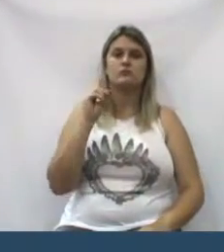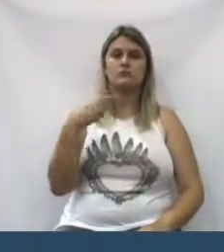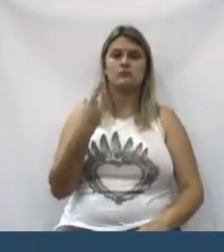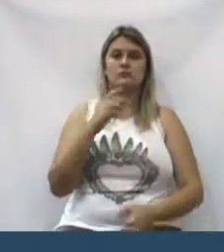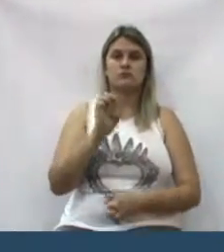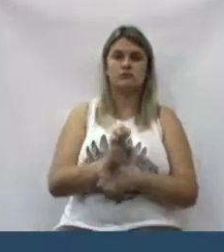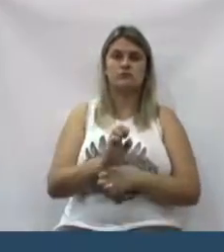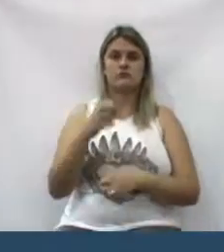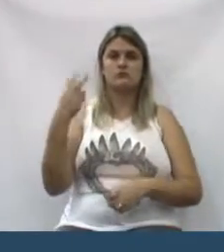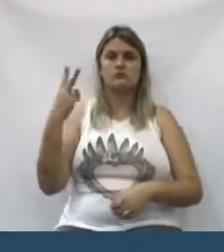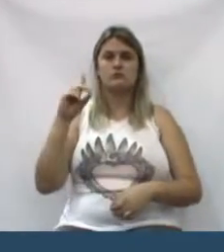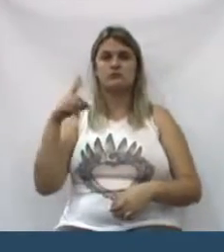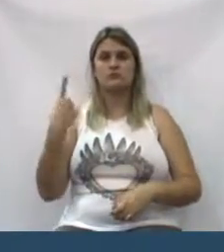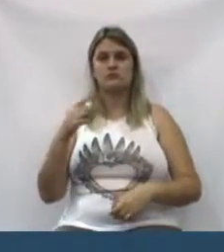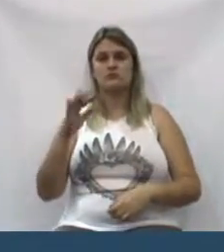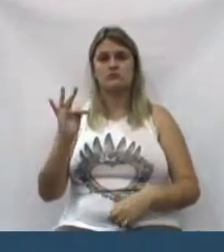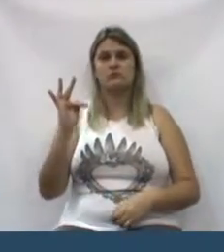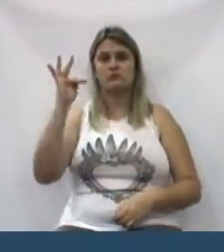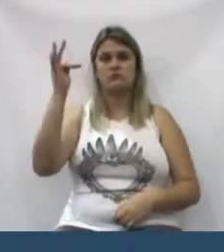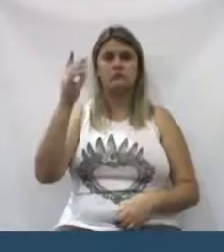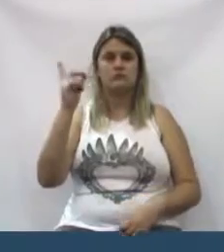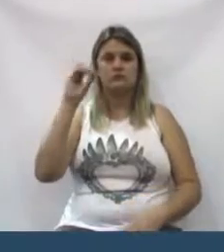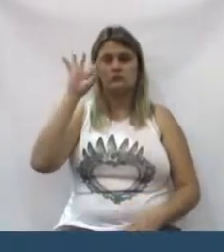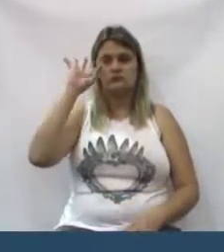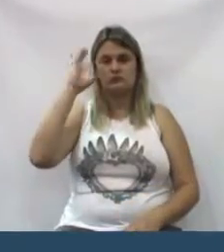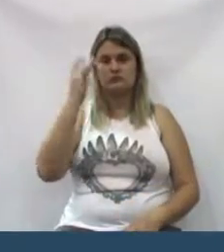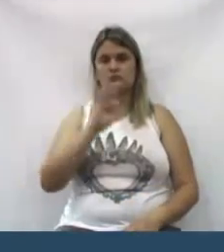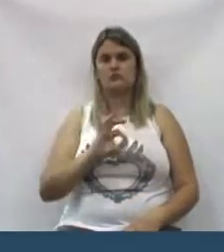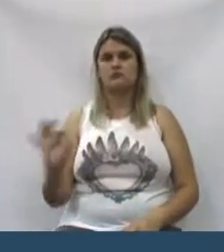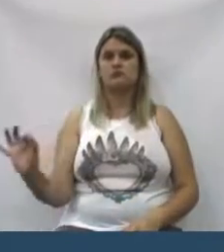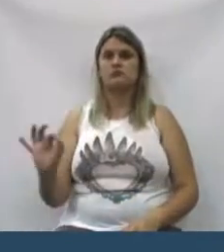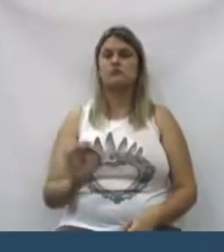dois estadual e dois federal, e não resolviam.